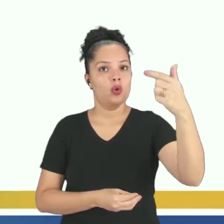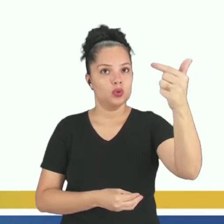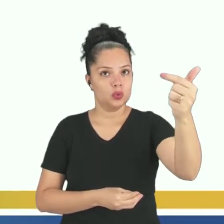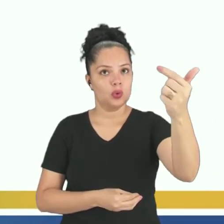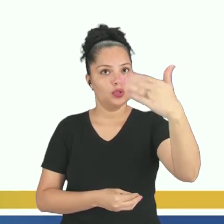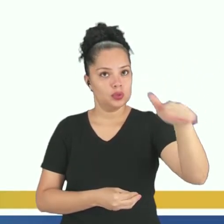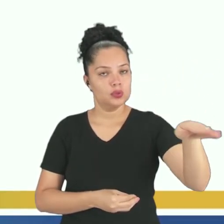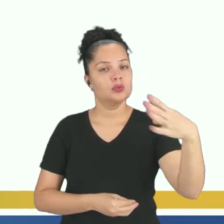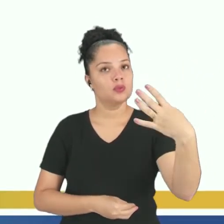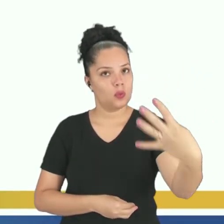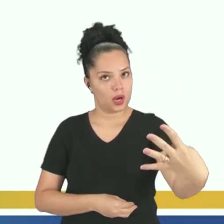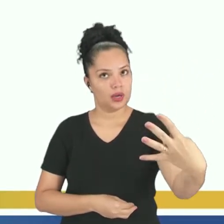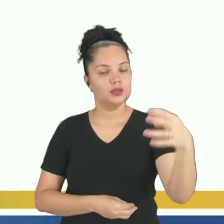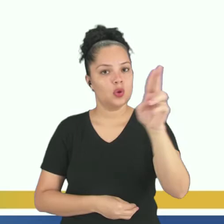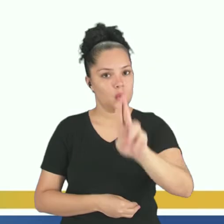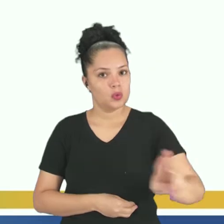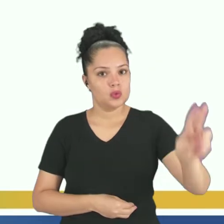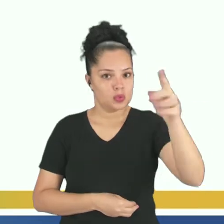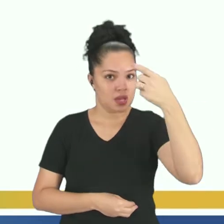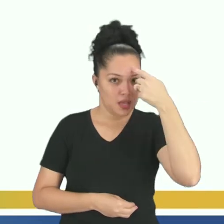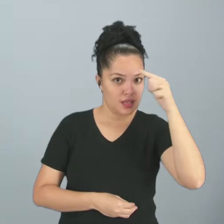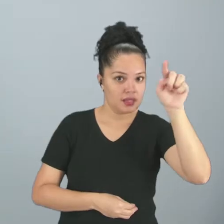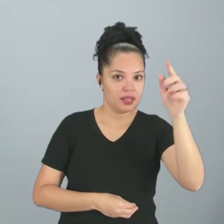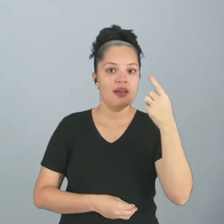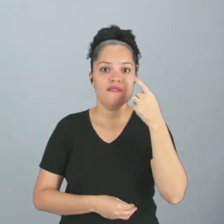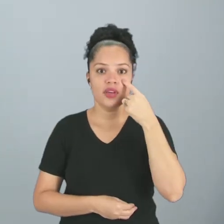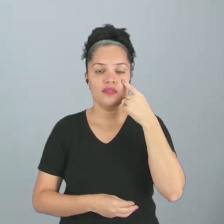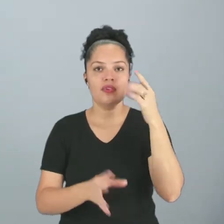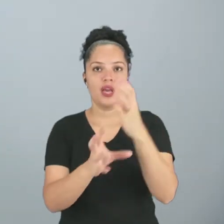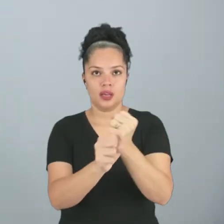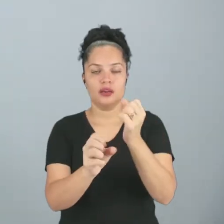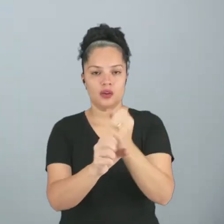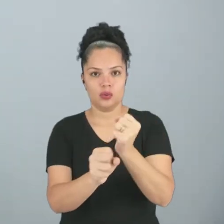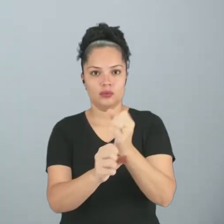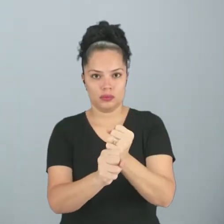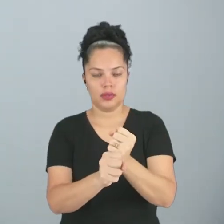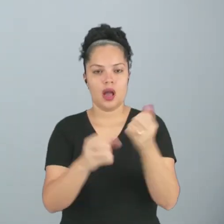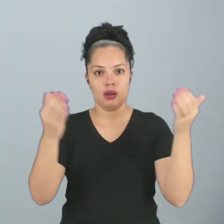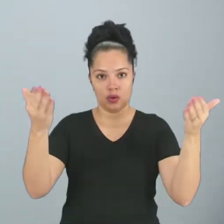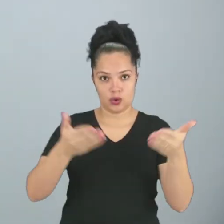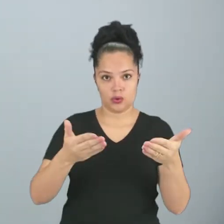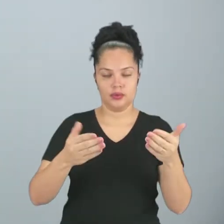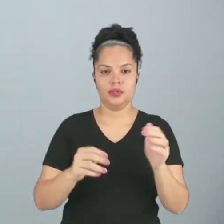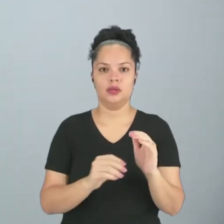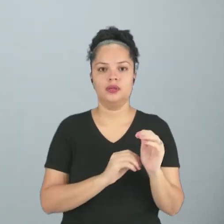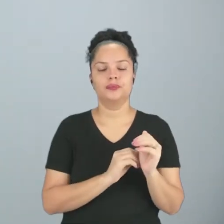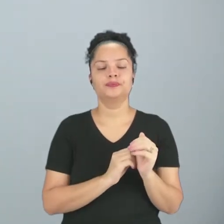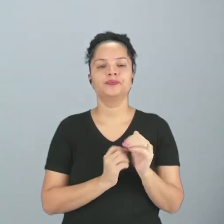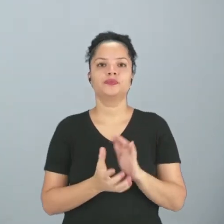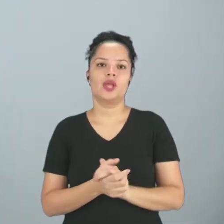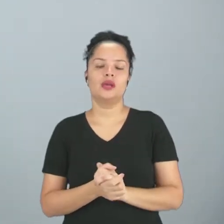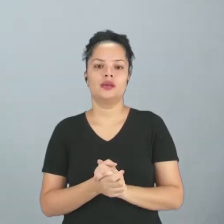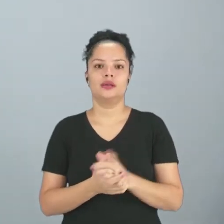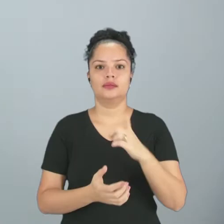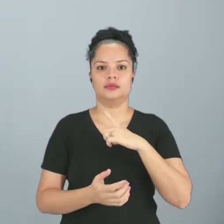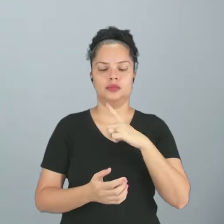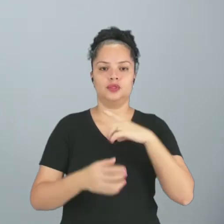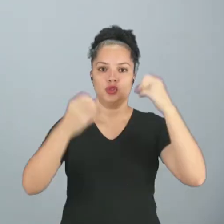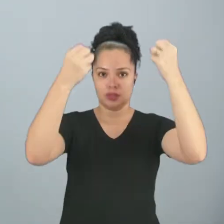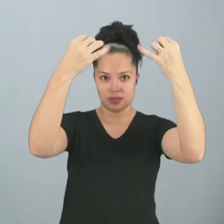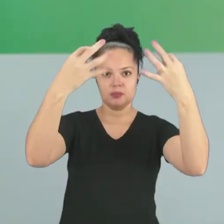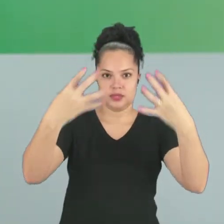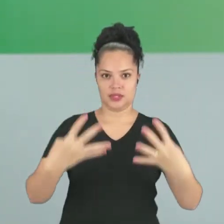dois quartos. Usando essa ideia, a gente pode aí resolver o problema agora. Então, resumindo o que está explicado aí.